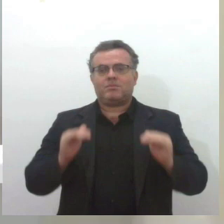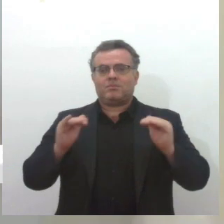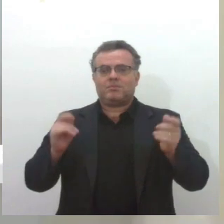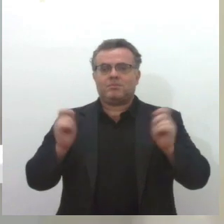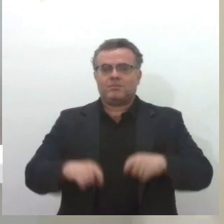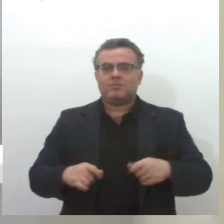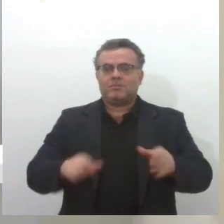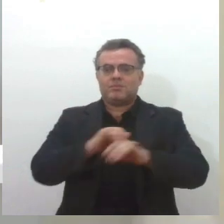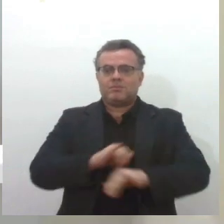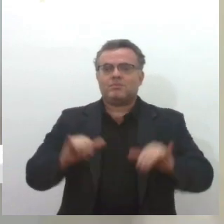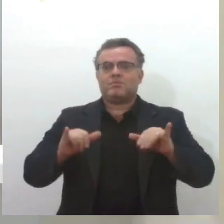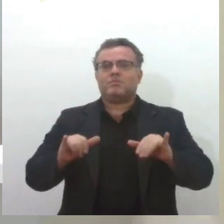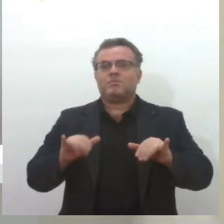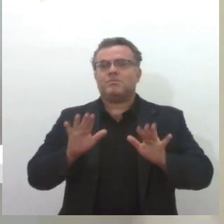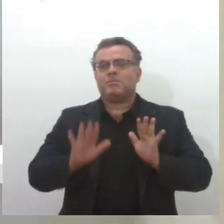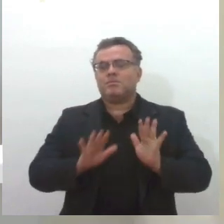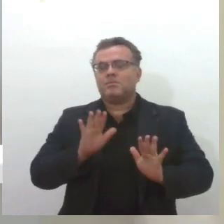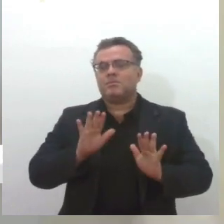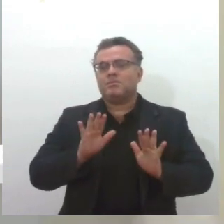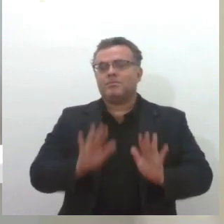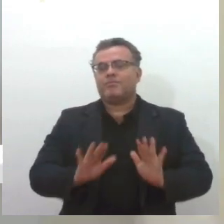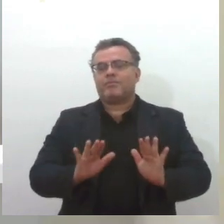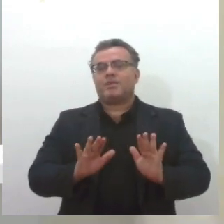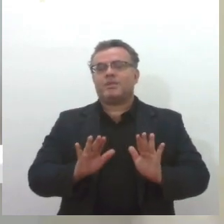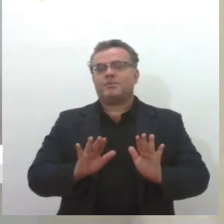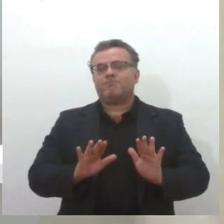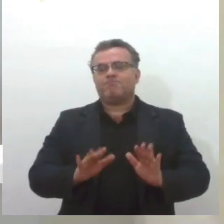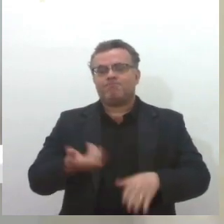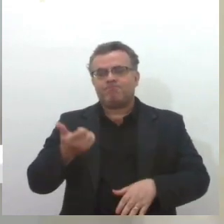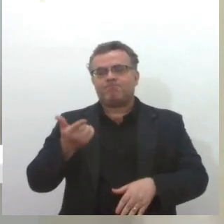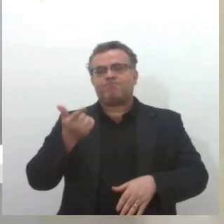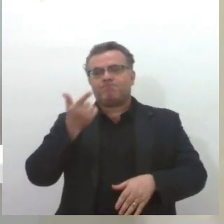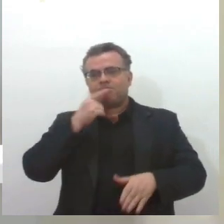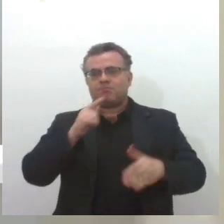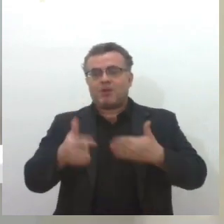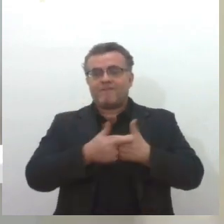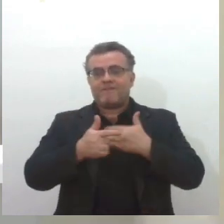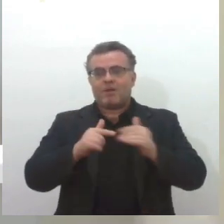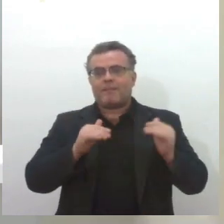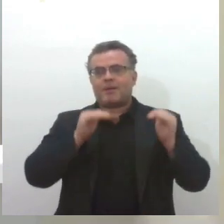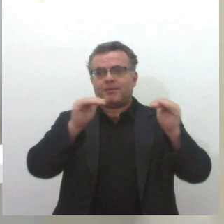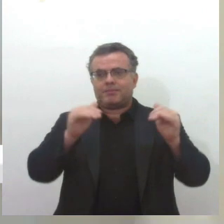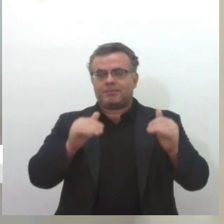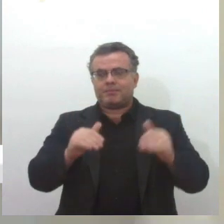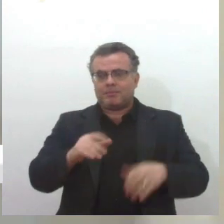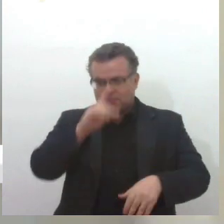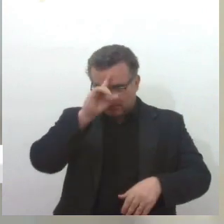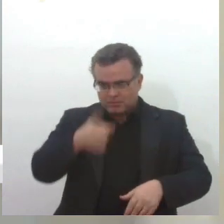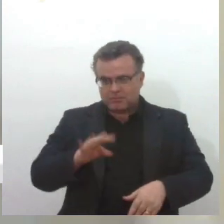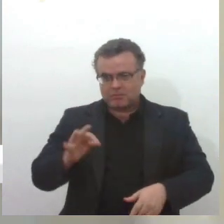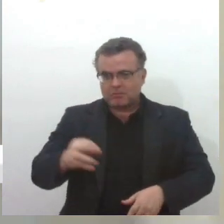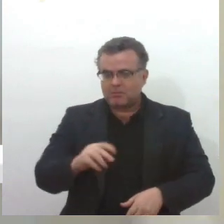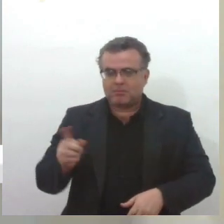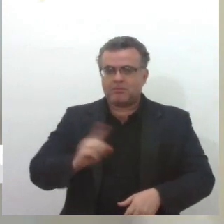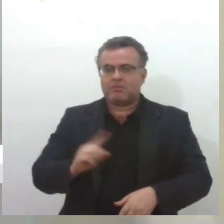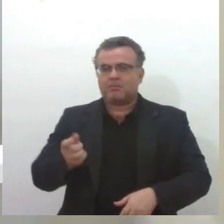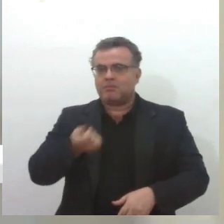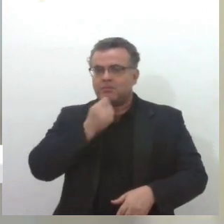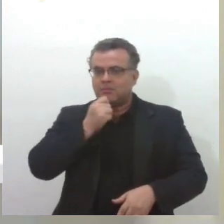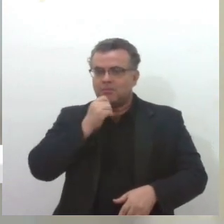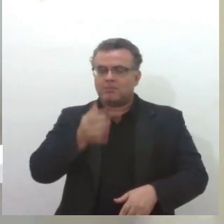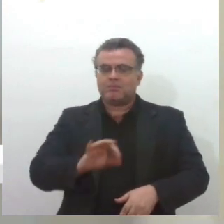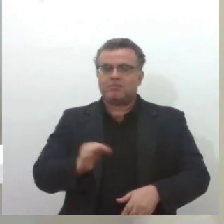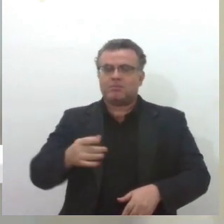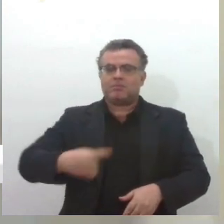falamos, mas elas não alcançaram, vamos dizer assim, a função maior de comando geral da corporação. Sim. Então, ainda